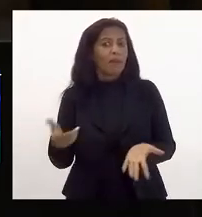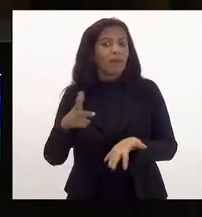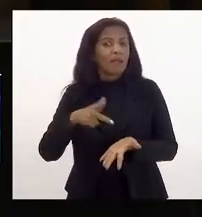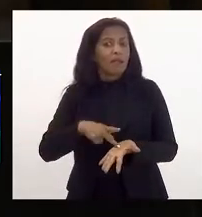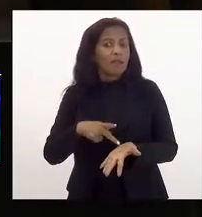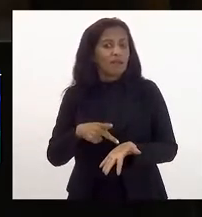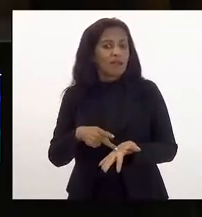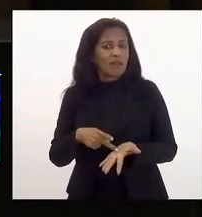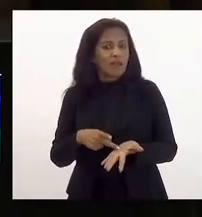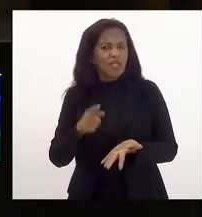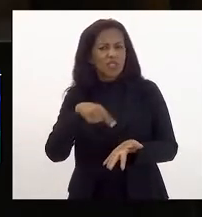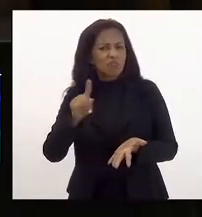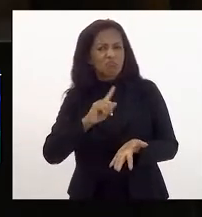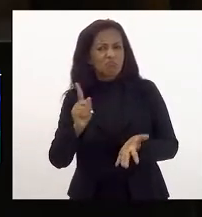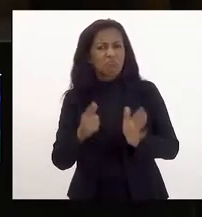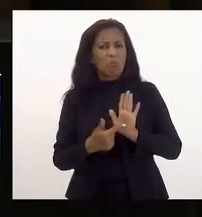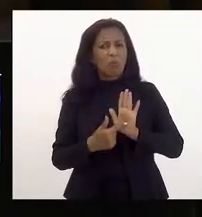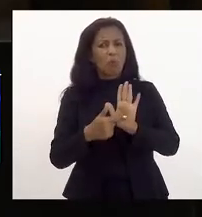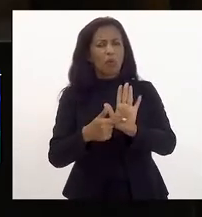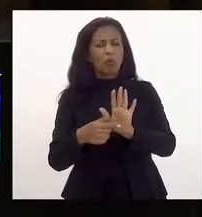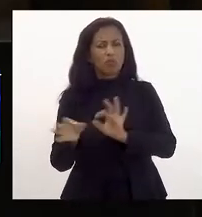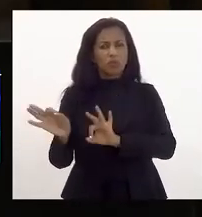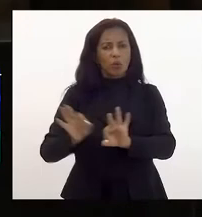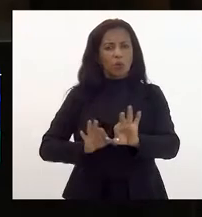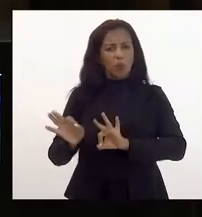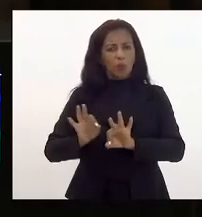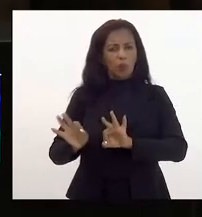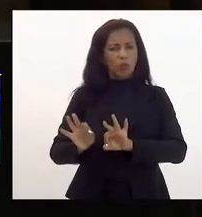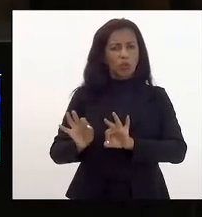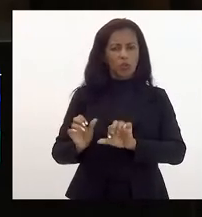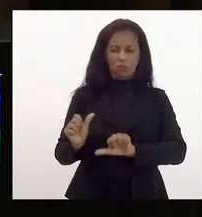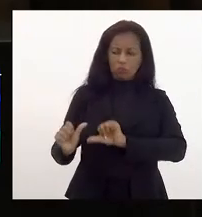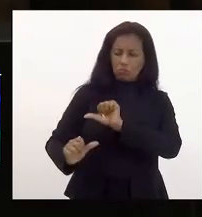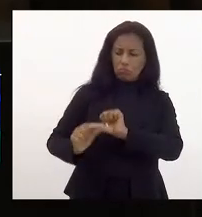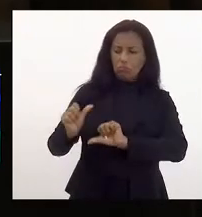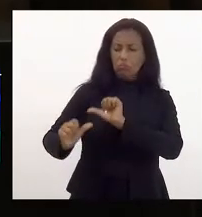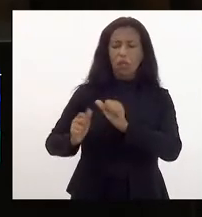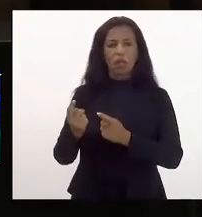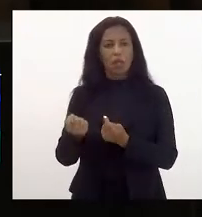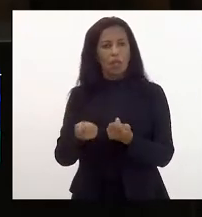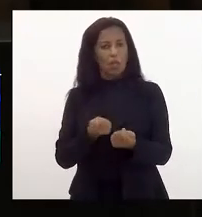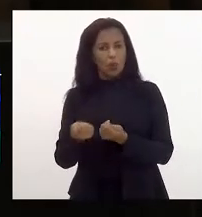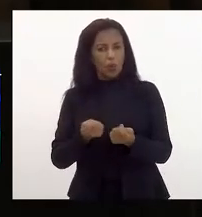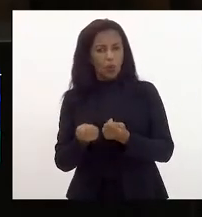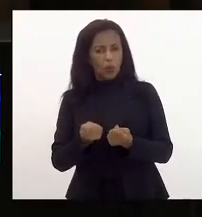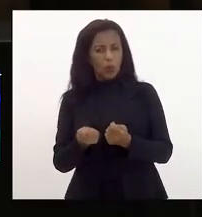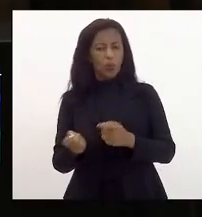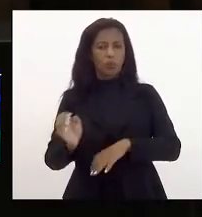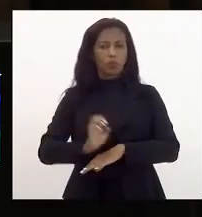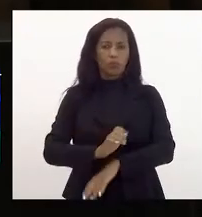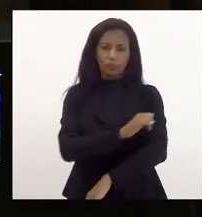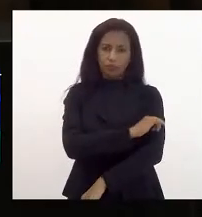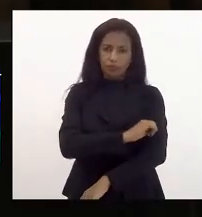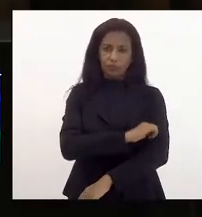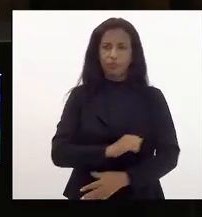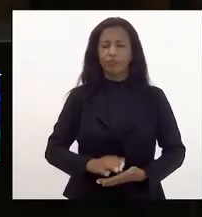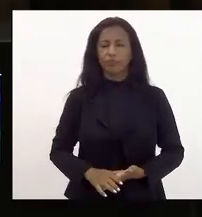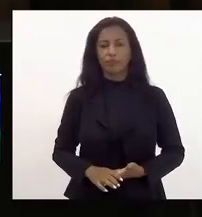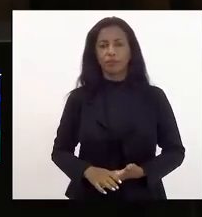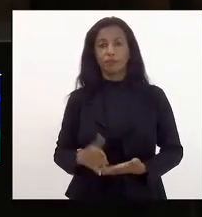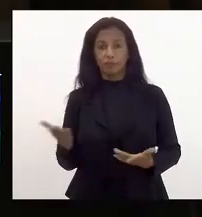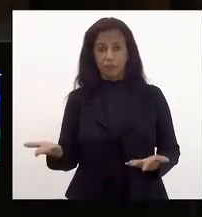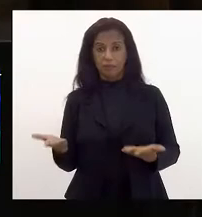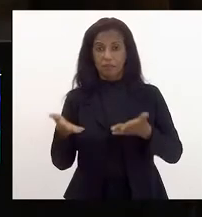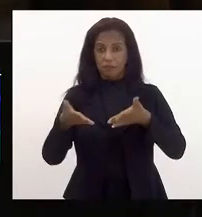não apresenta um projeto de reconstrução econômica do Rio de Janeiro nesse